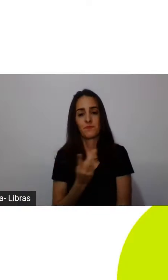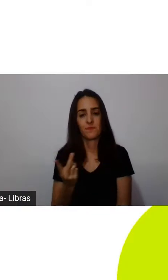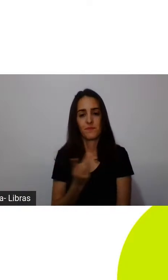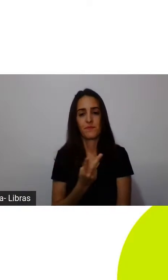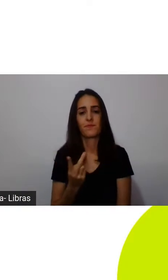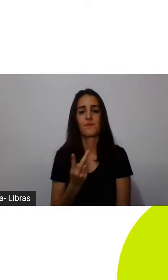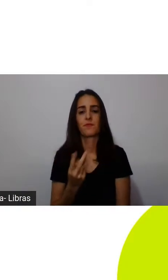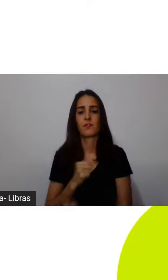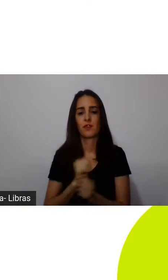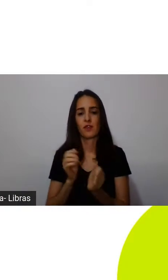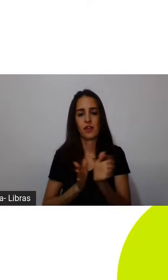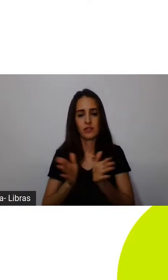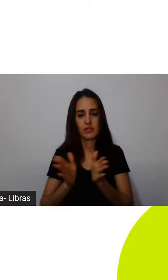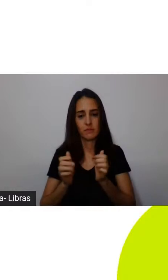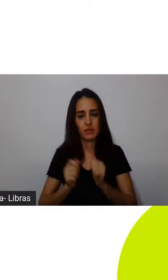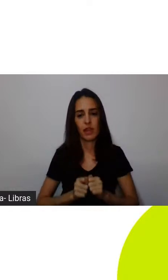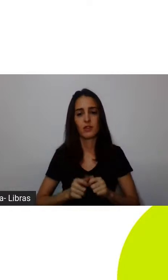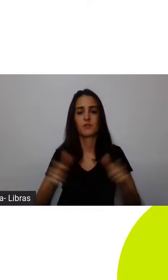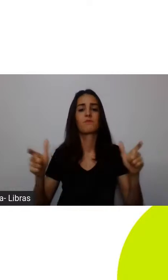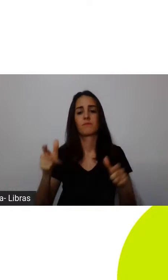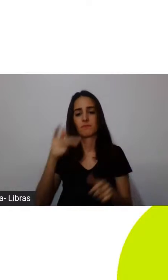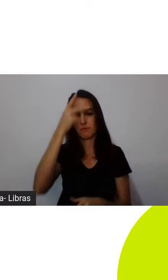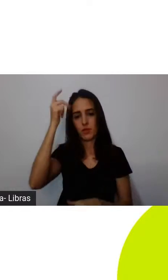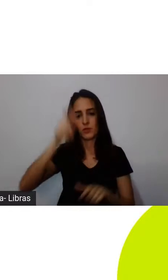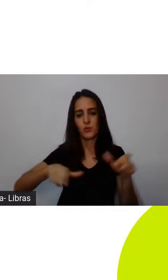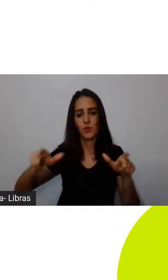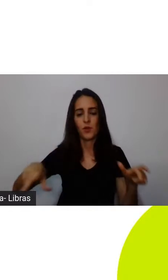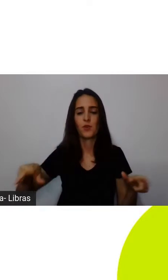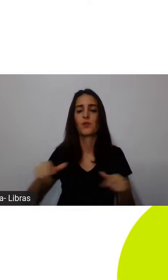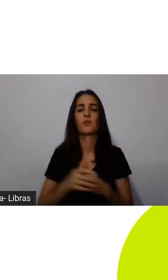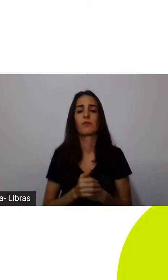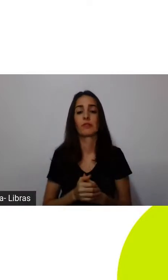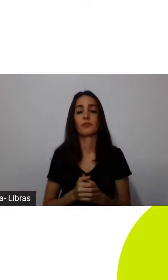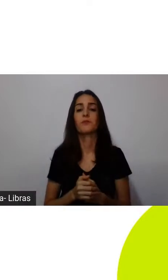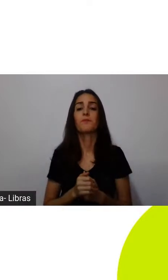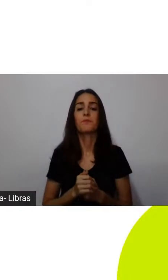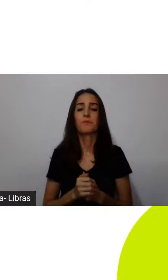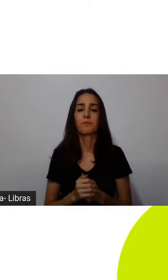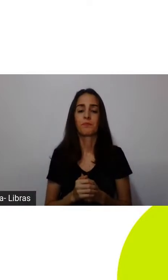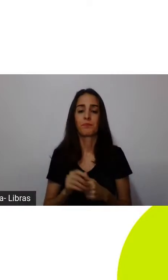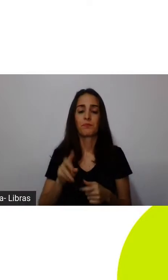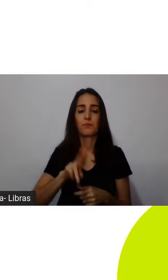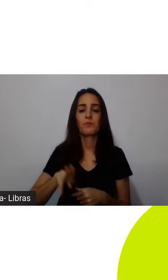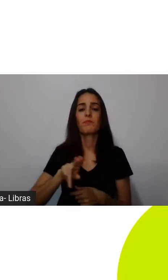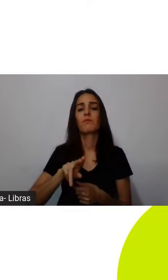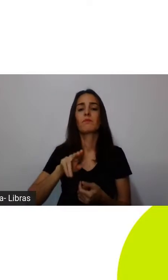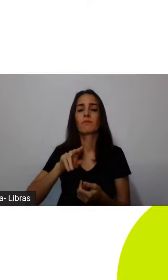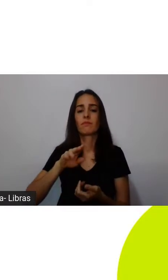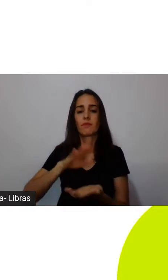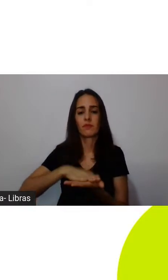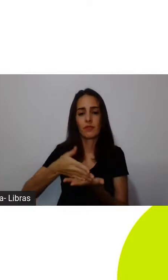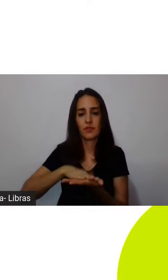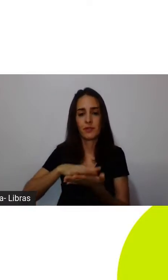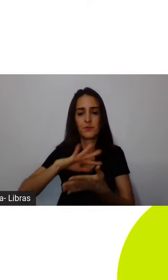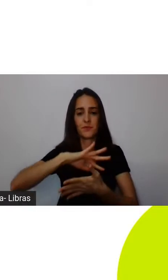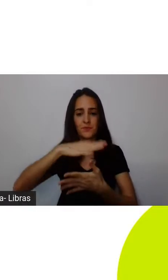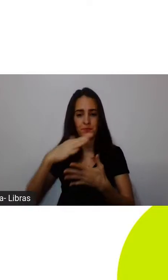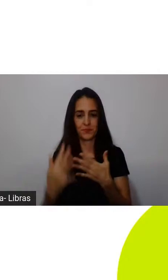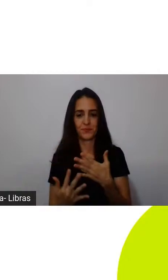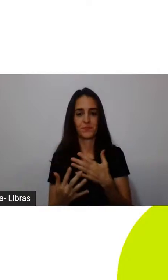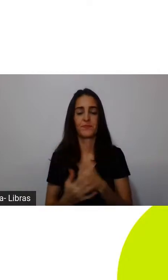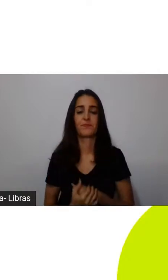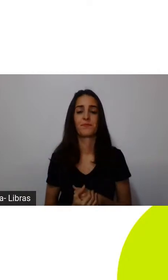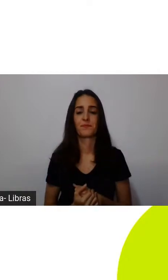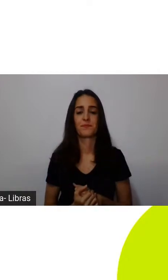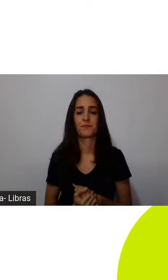ainda mais amplo para o nosso Cine Ciência, para a programação do MIS, através da interpretação em Libras. Bom,